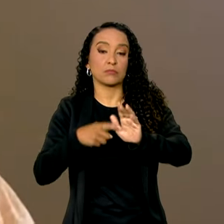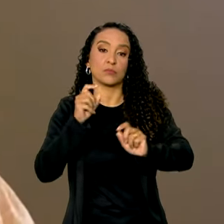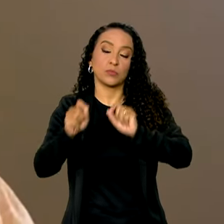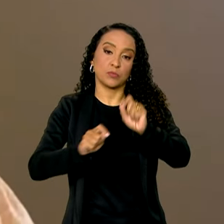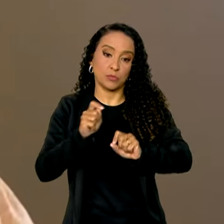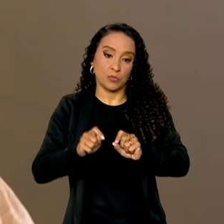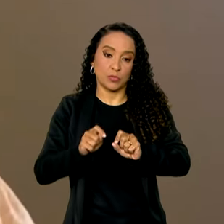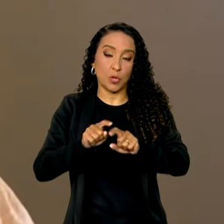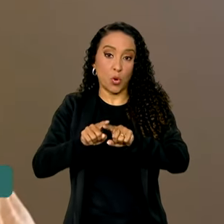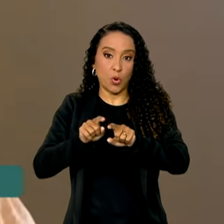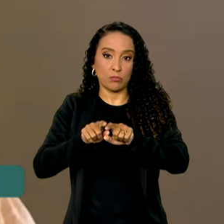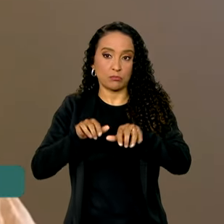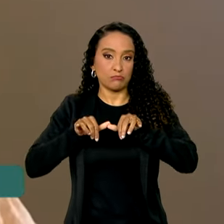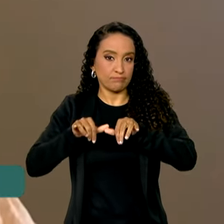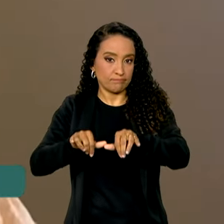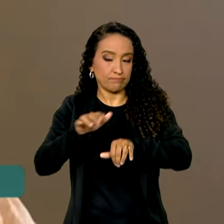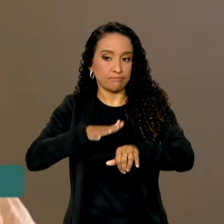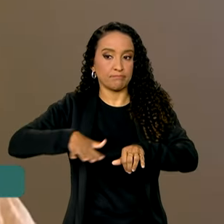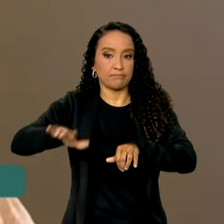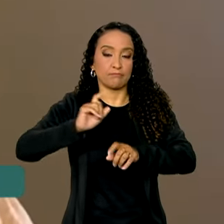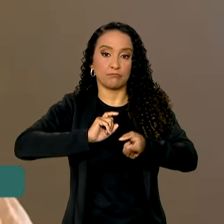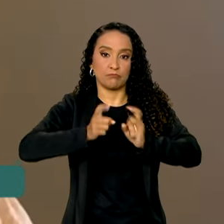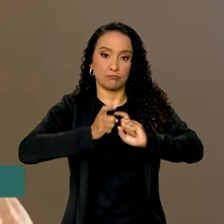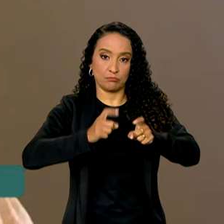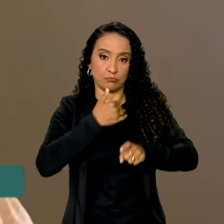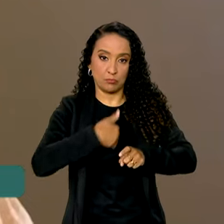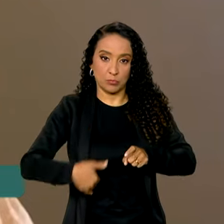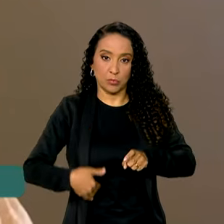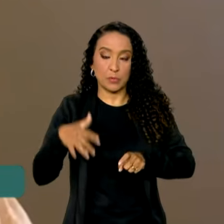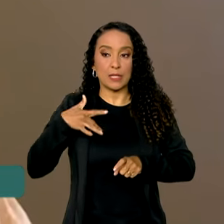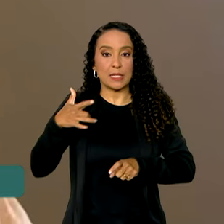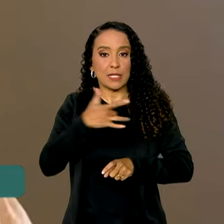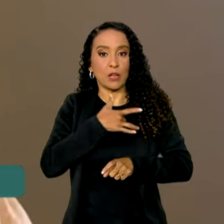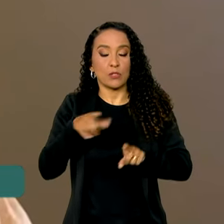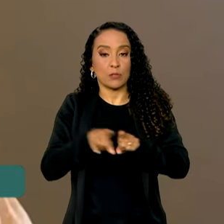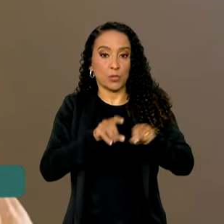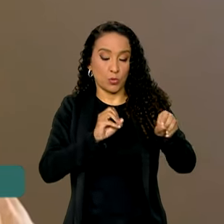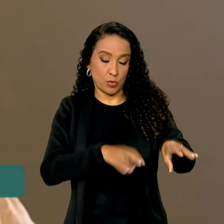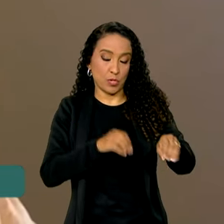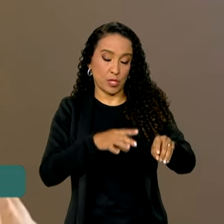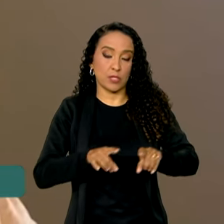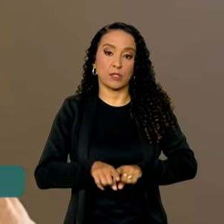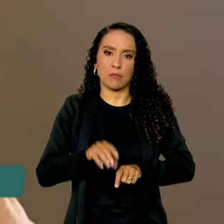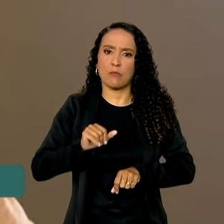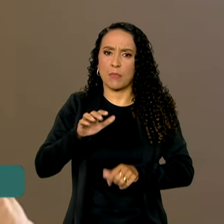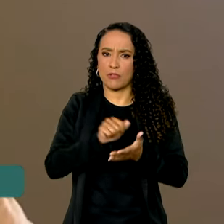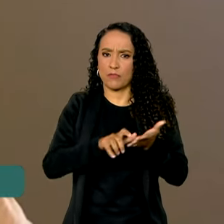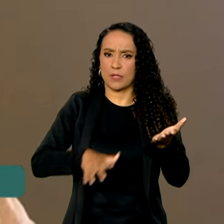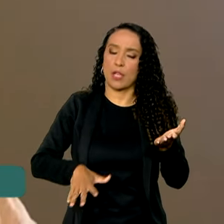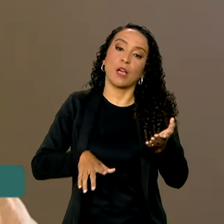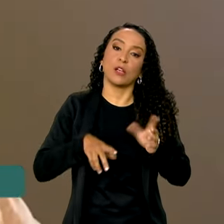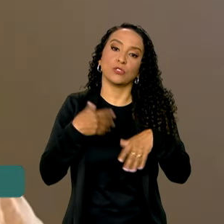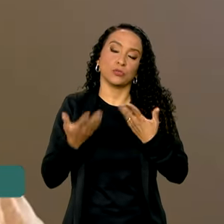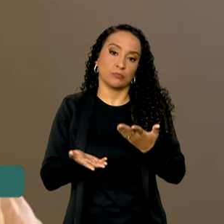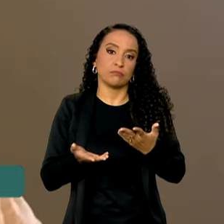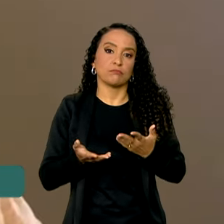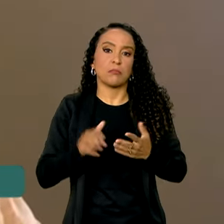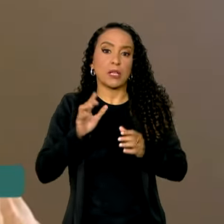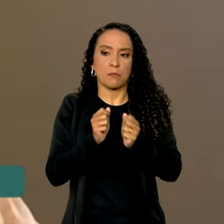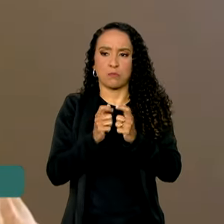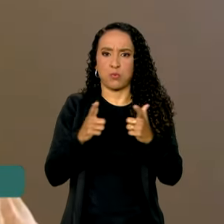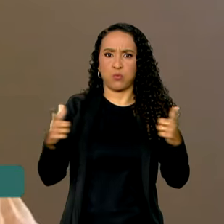o comércio, a administração pública, saúde e educação, como as atividades que mais